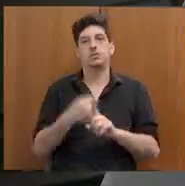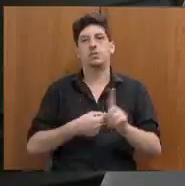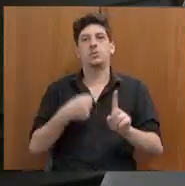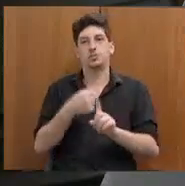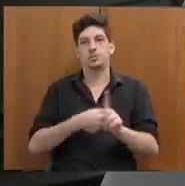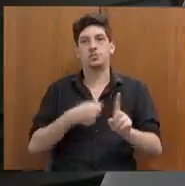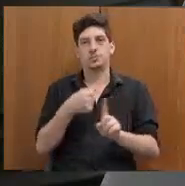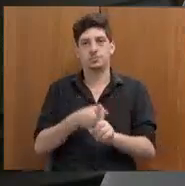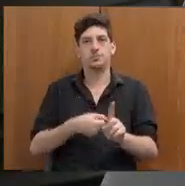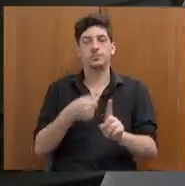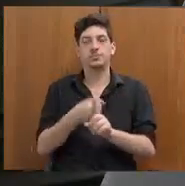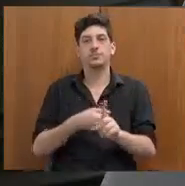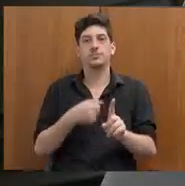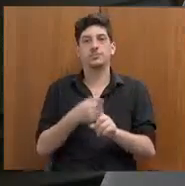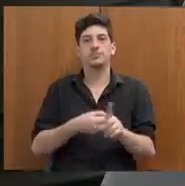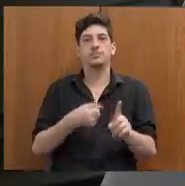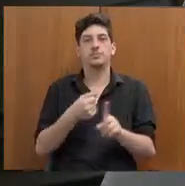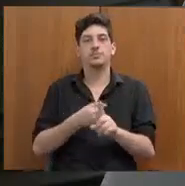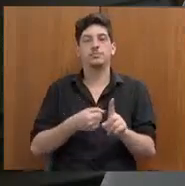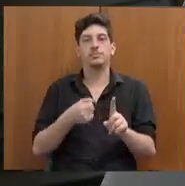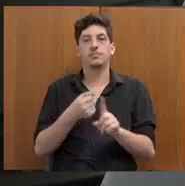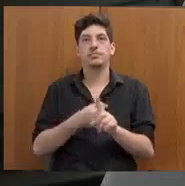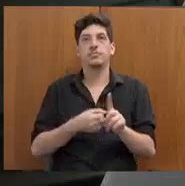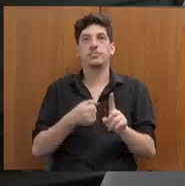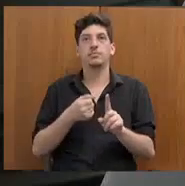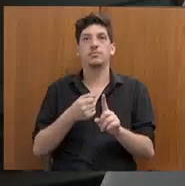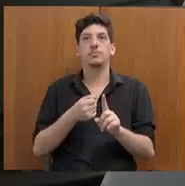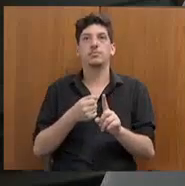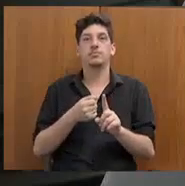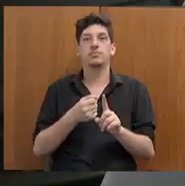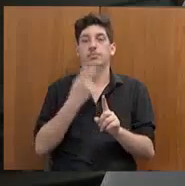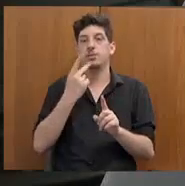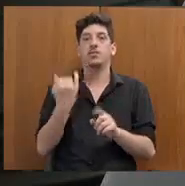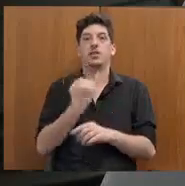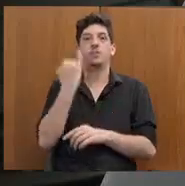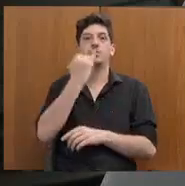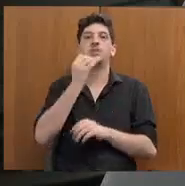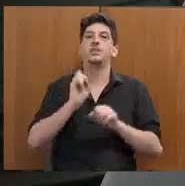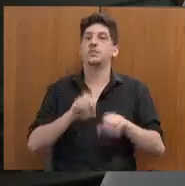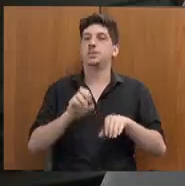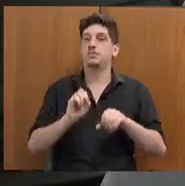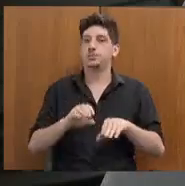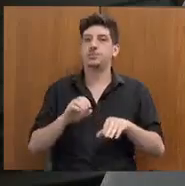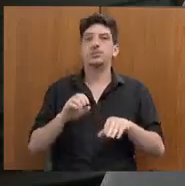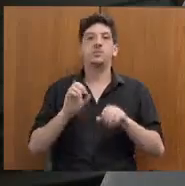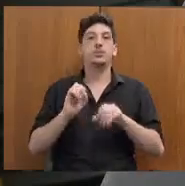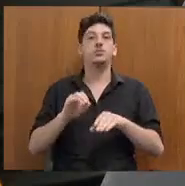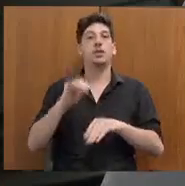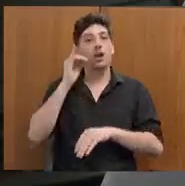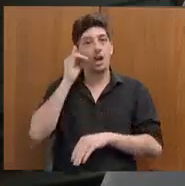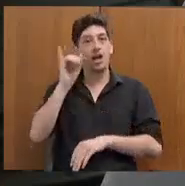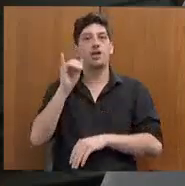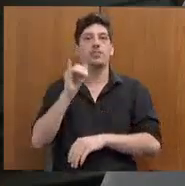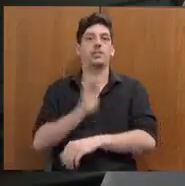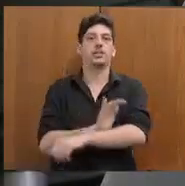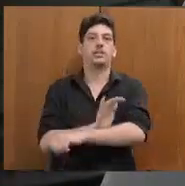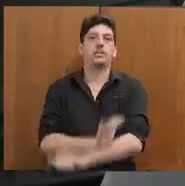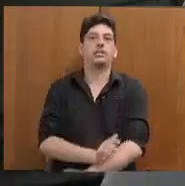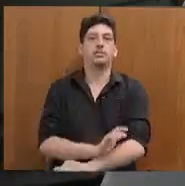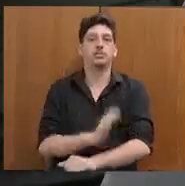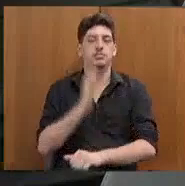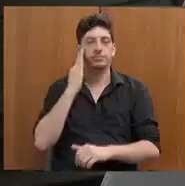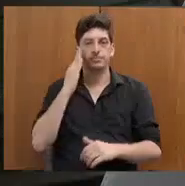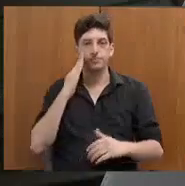nos ressaltou a importância da educação, de uma educação antirracista. Agora eu vou fazer minha pergunta,